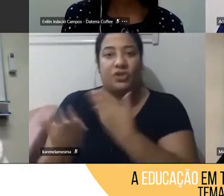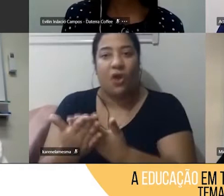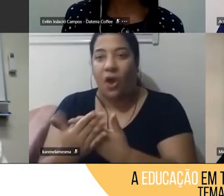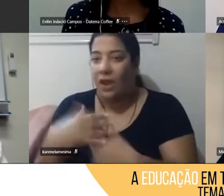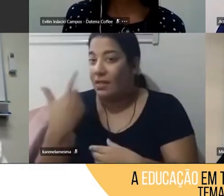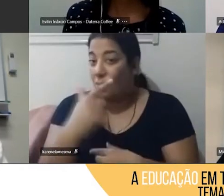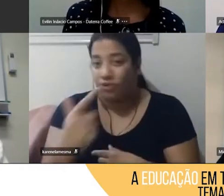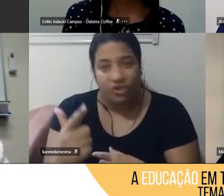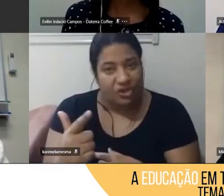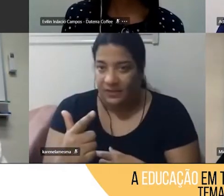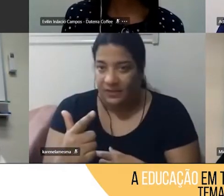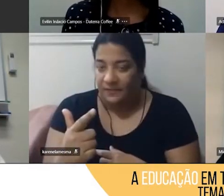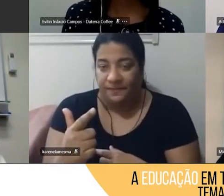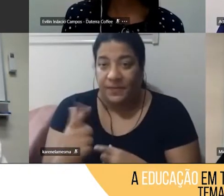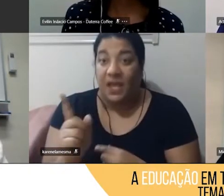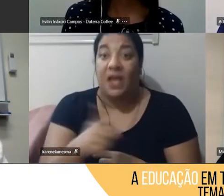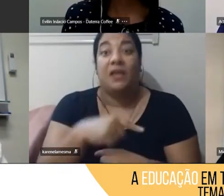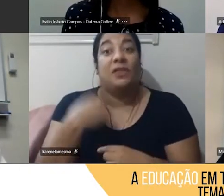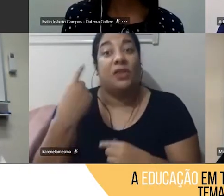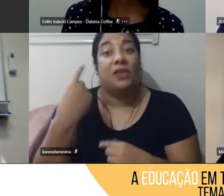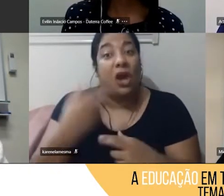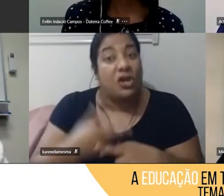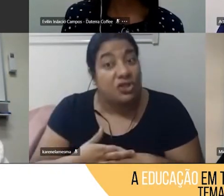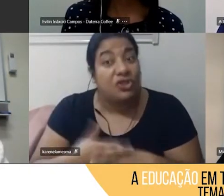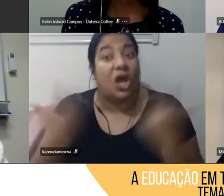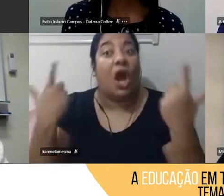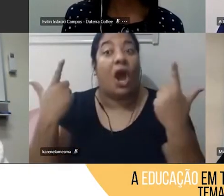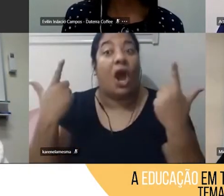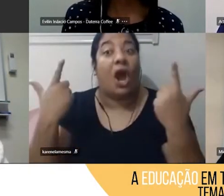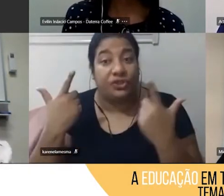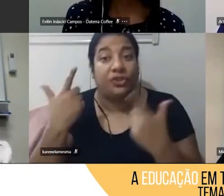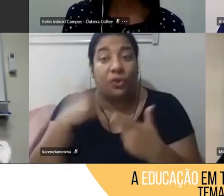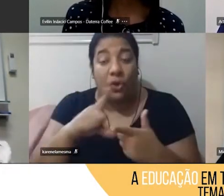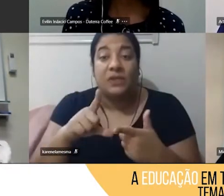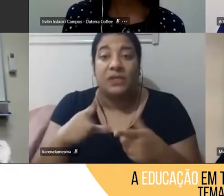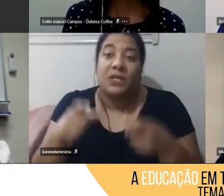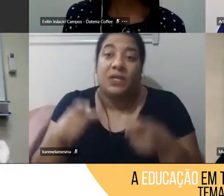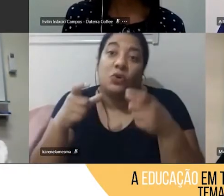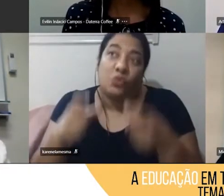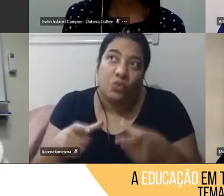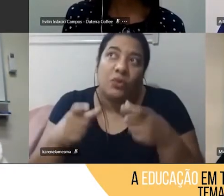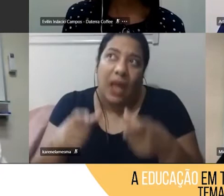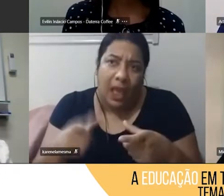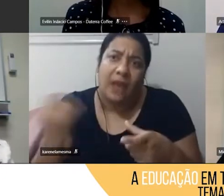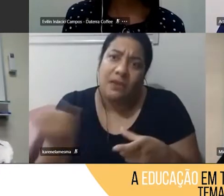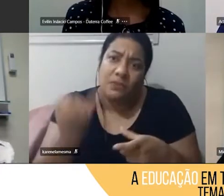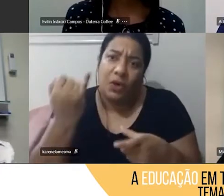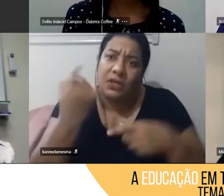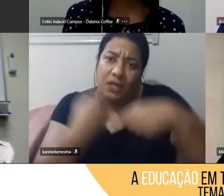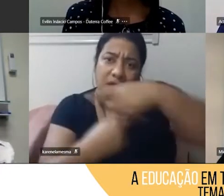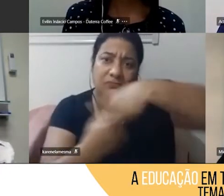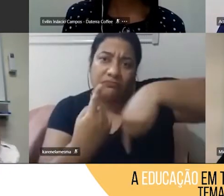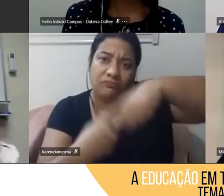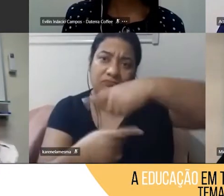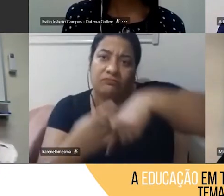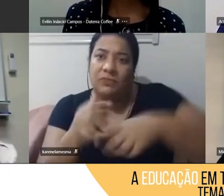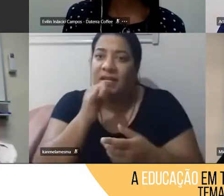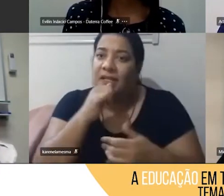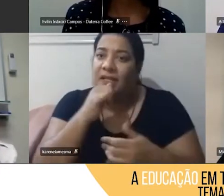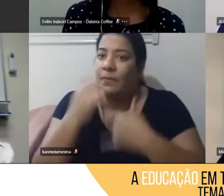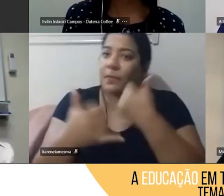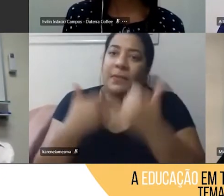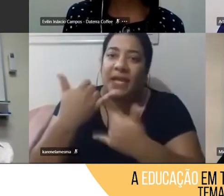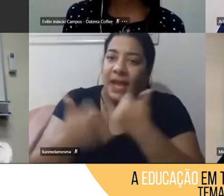tivemos a sorte de ter espaços importantes de socialização, como, por exemplo, as brincadeiras na